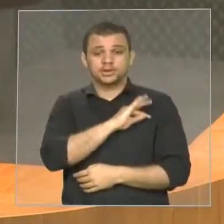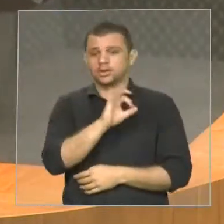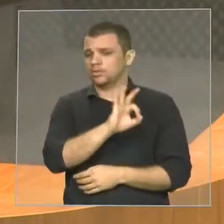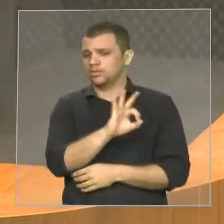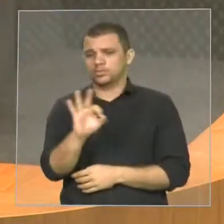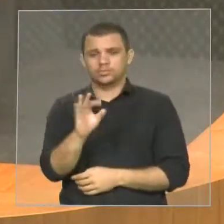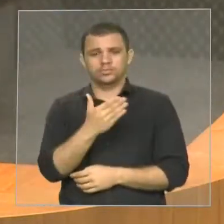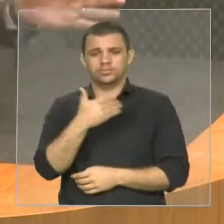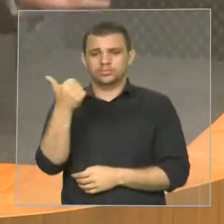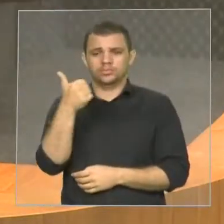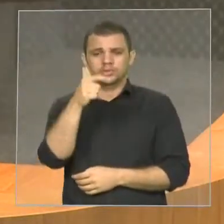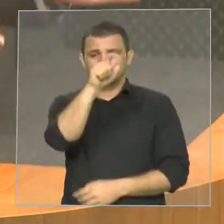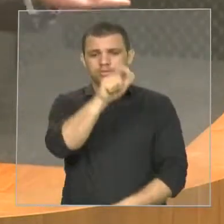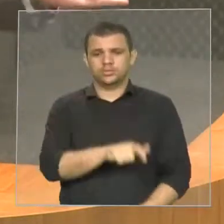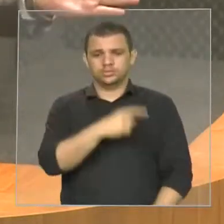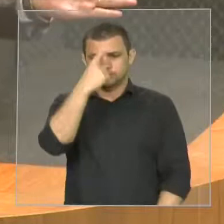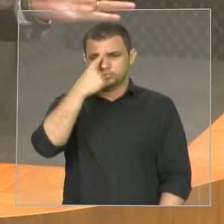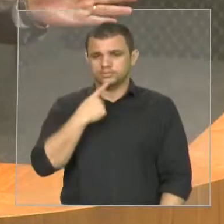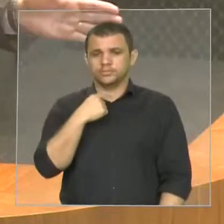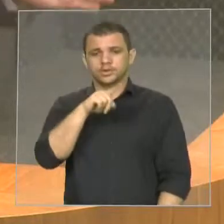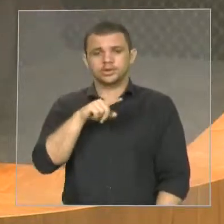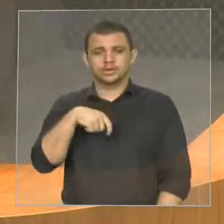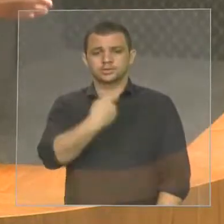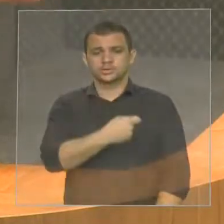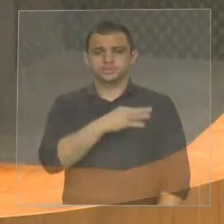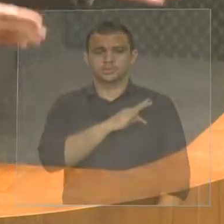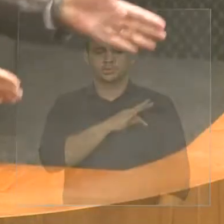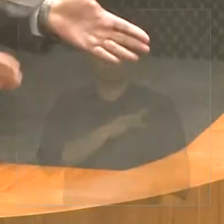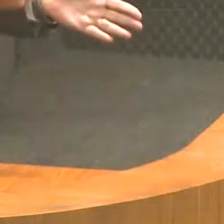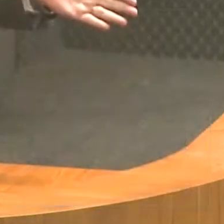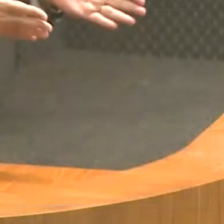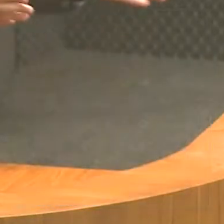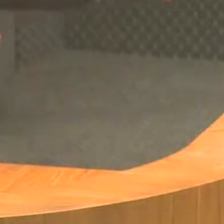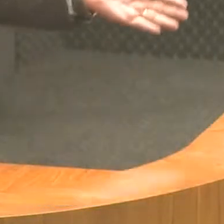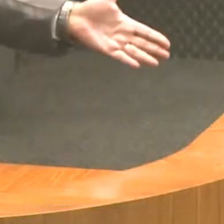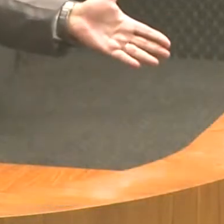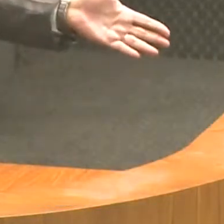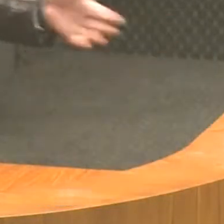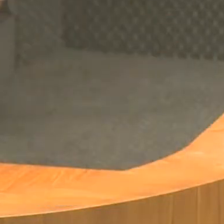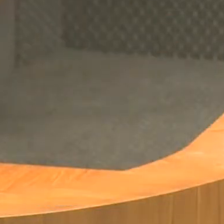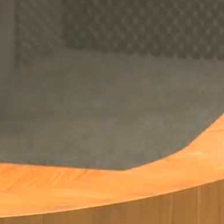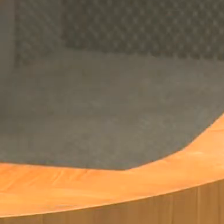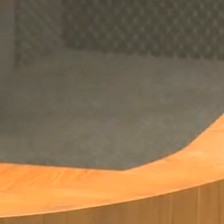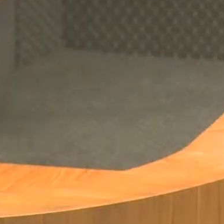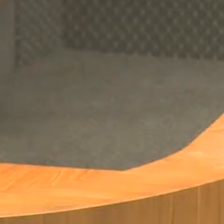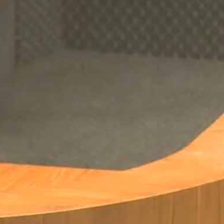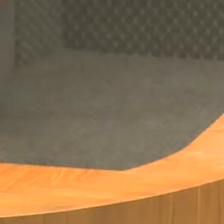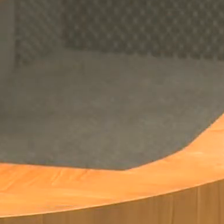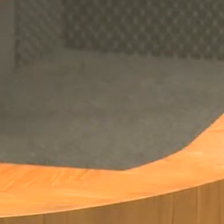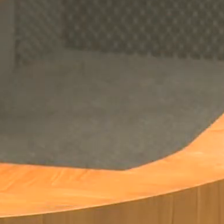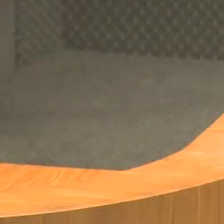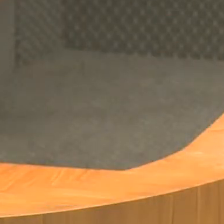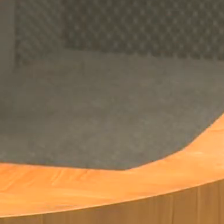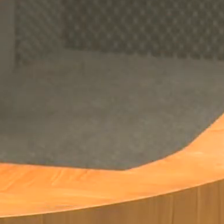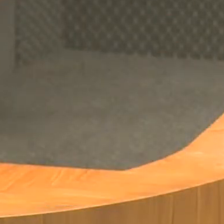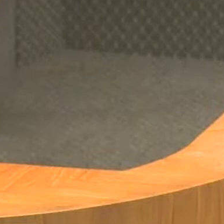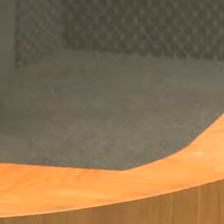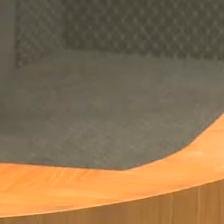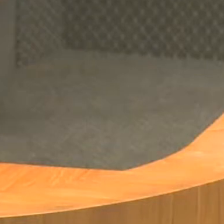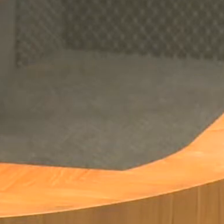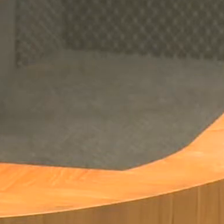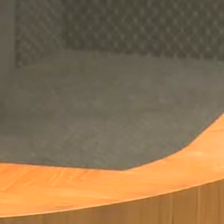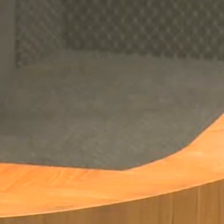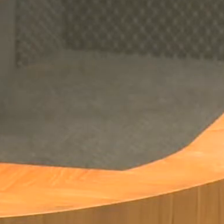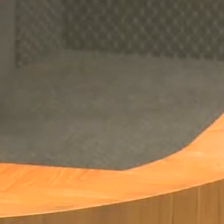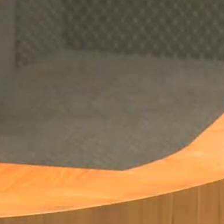o melhor perfil para ela é como técnica. Então, ela prestou tecnicamente correto as informações e nós temos que ter, porque nós não podemos, em nome do